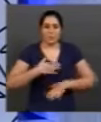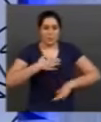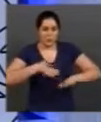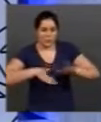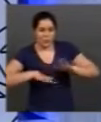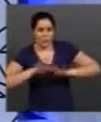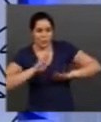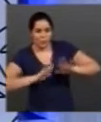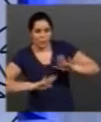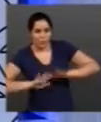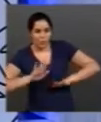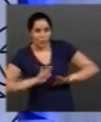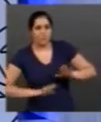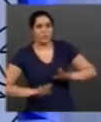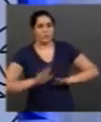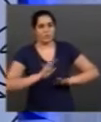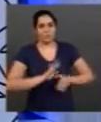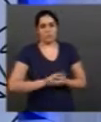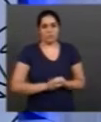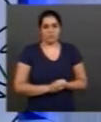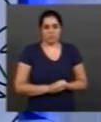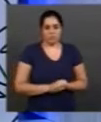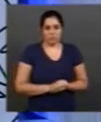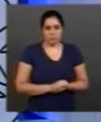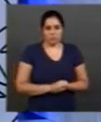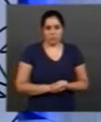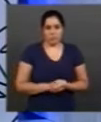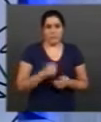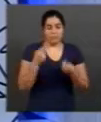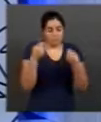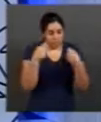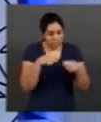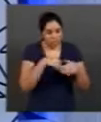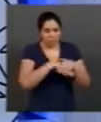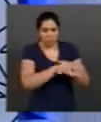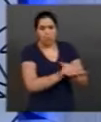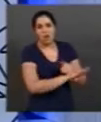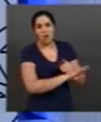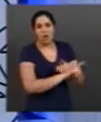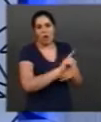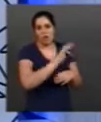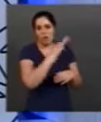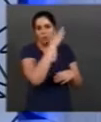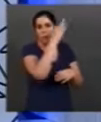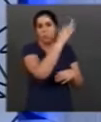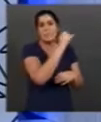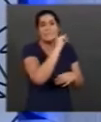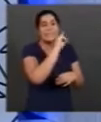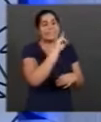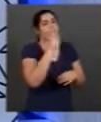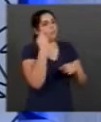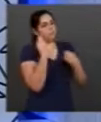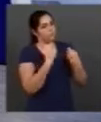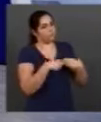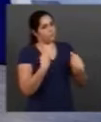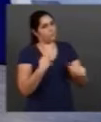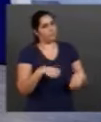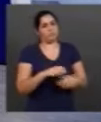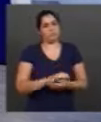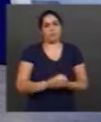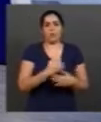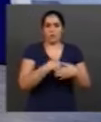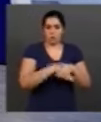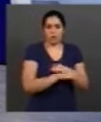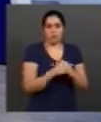superficial. Ela deve, a princípio, ser guardada por situações emergenciais de futuro. uma reserva, né? É uma reserva para o futuro.